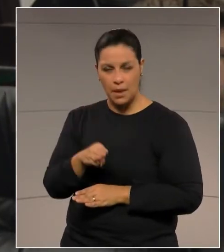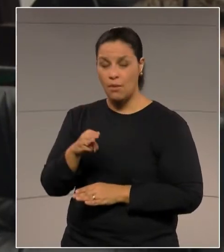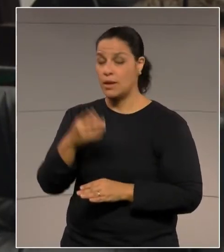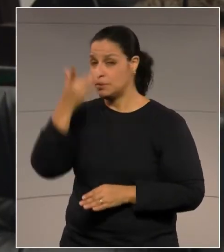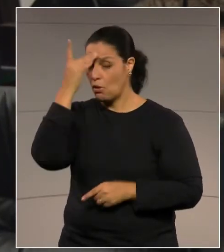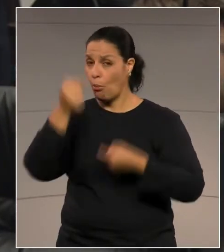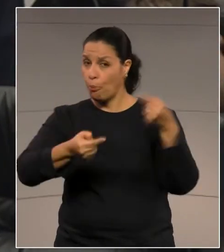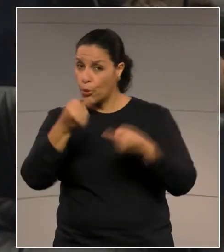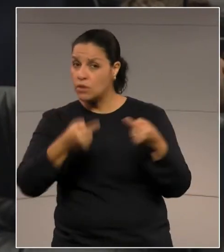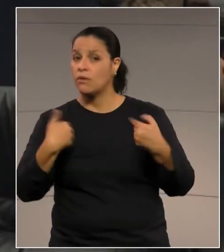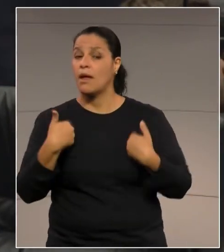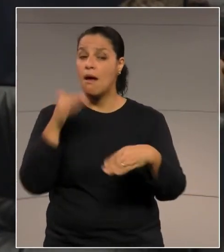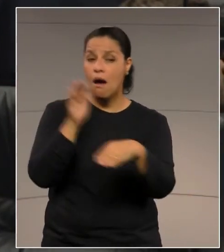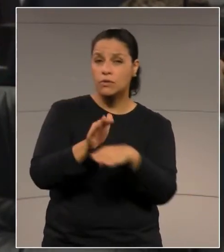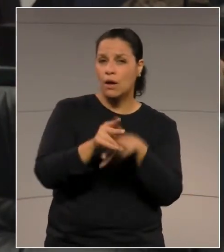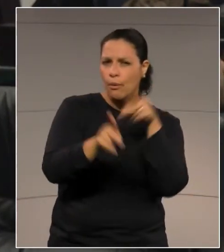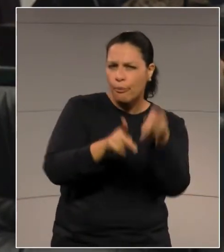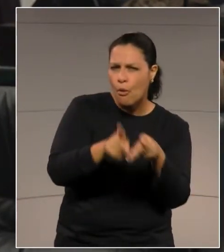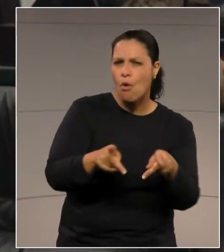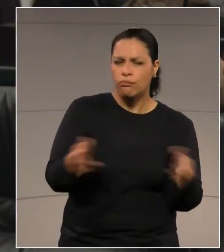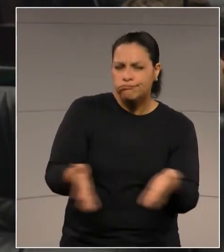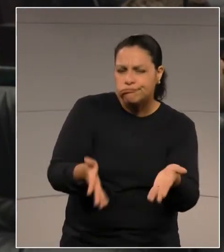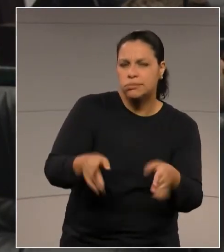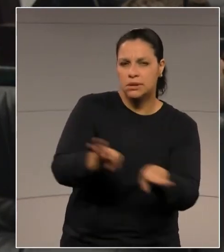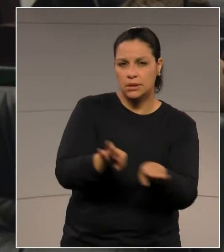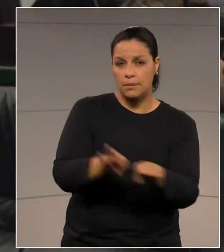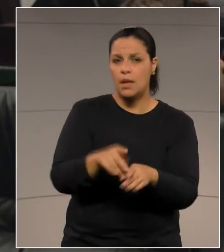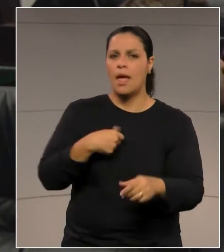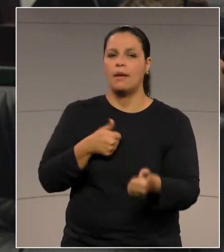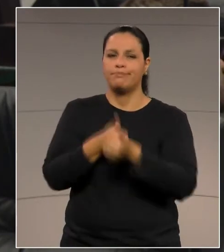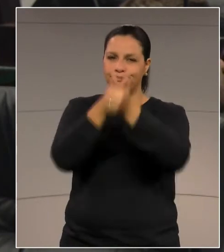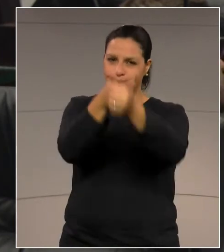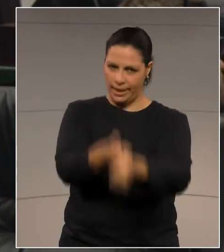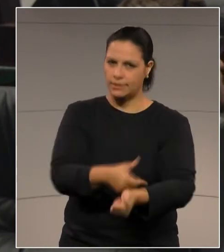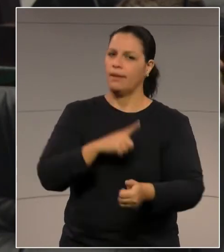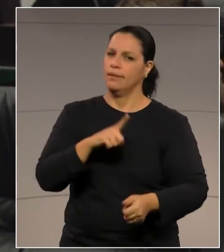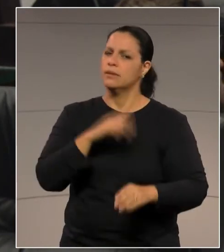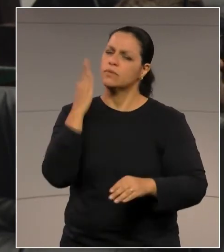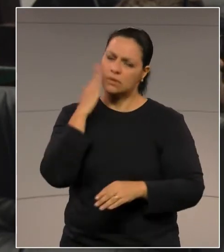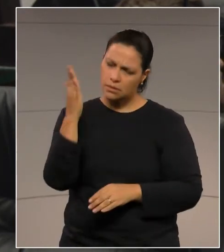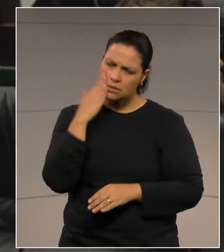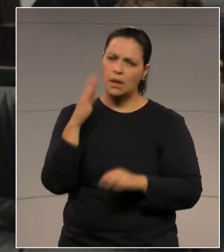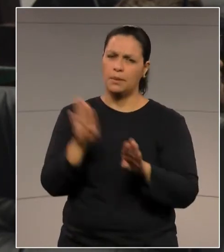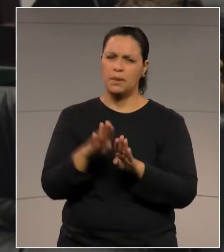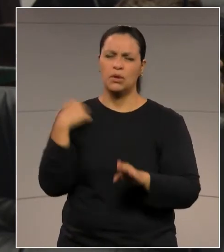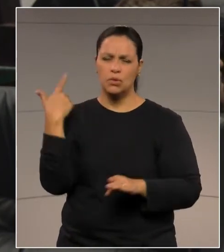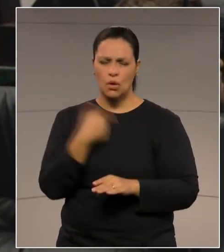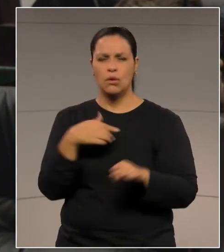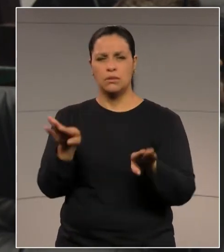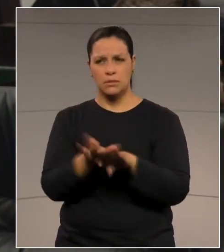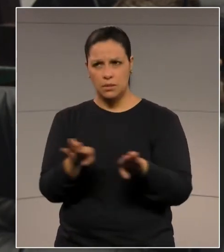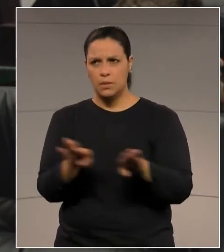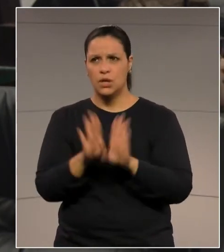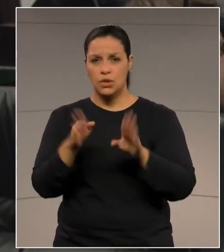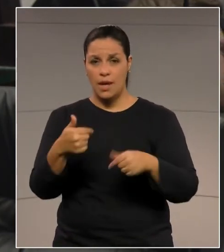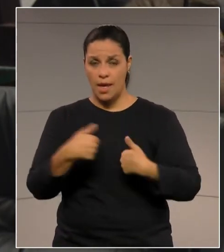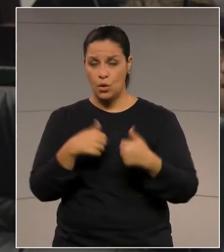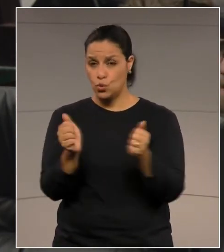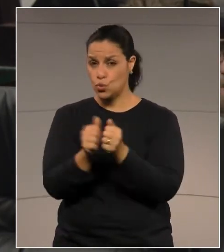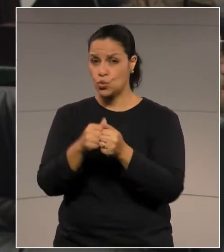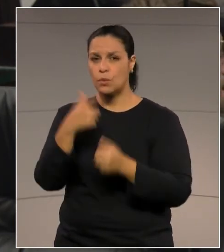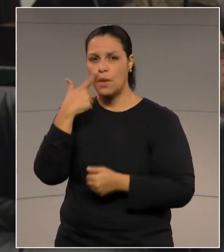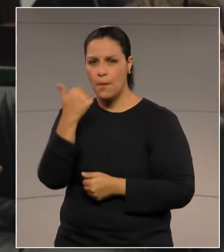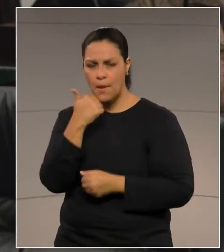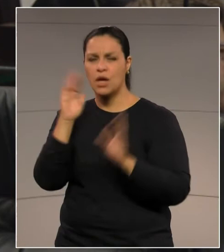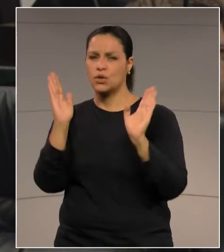querem fazer pelo povo, que querem ajudar a população, são perseguidos. A gente sabe muito bem o que é isso, a gente também, eu e meu pai, somos